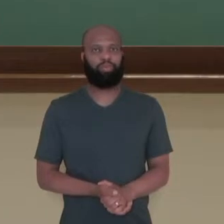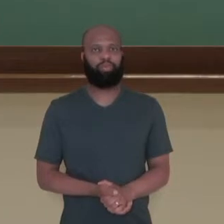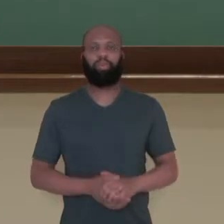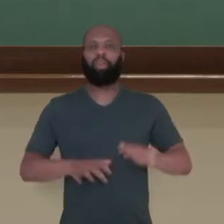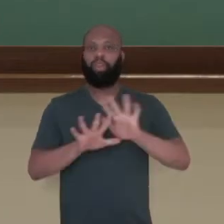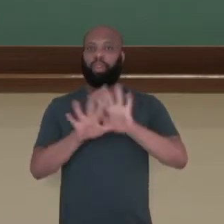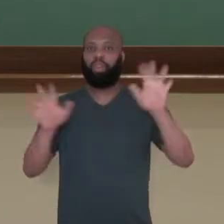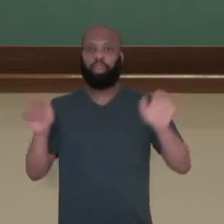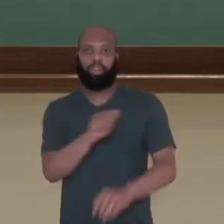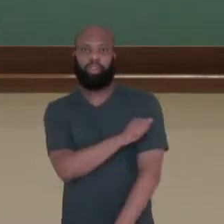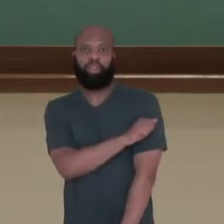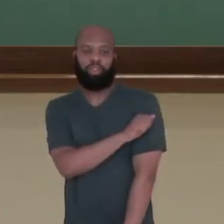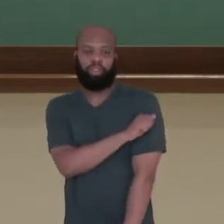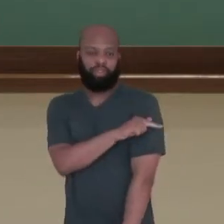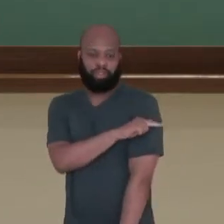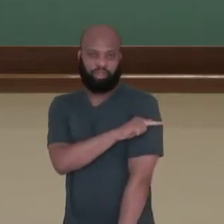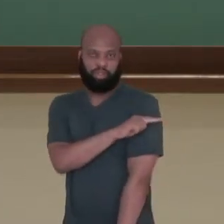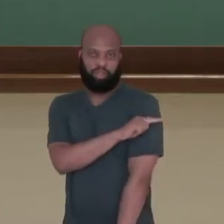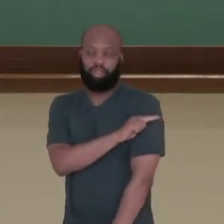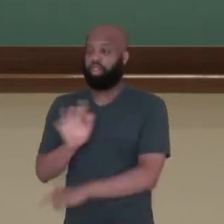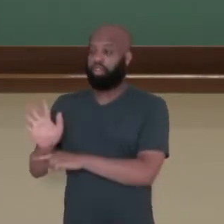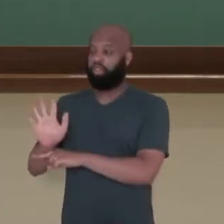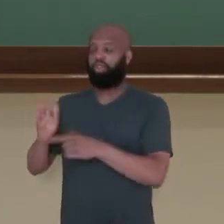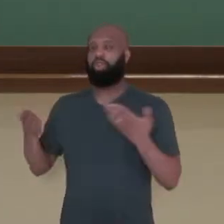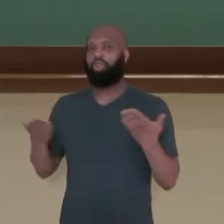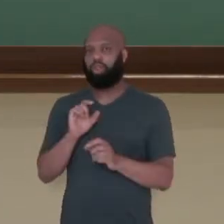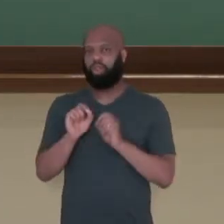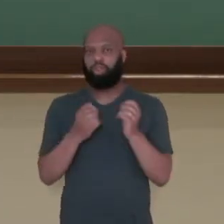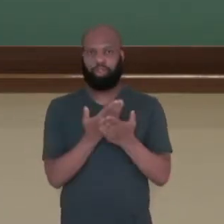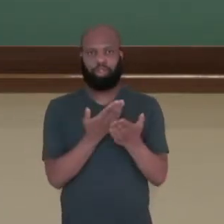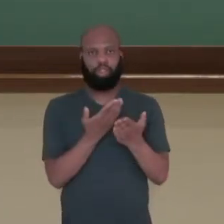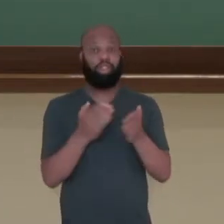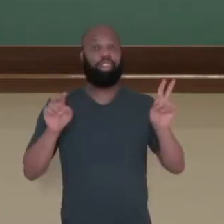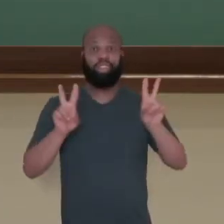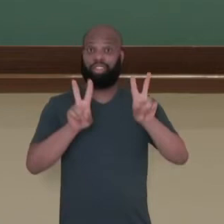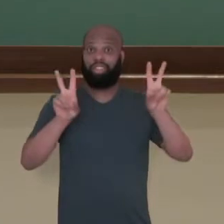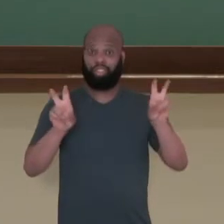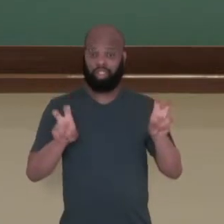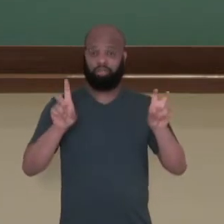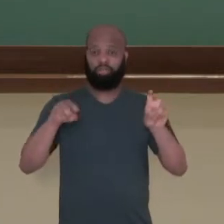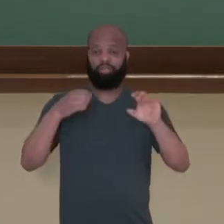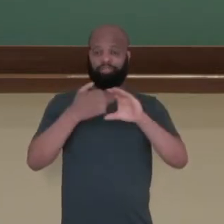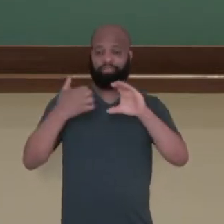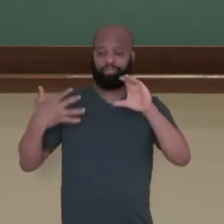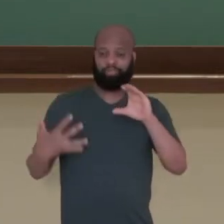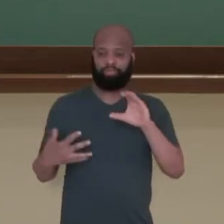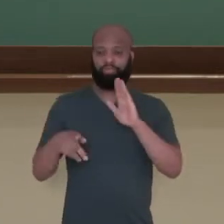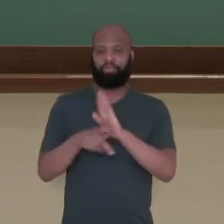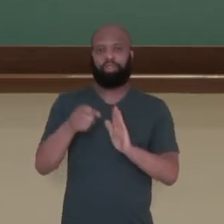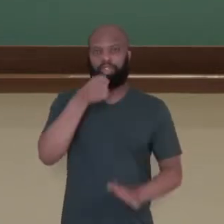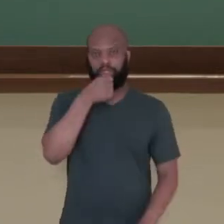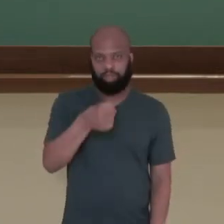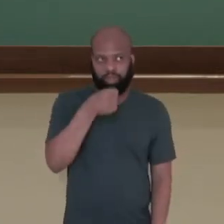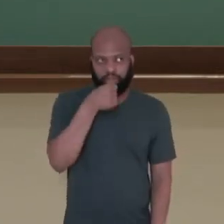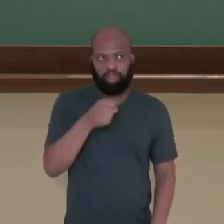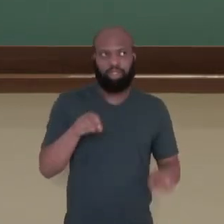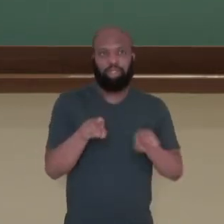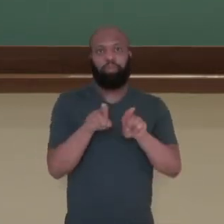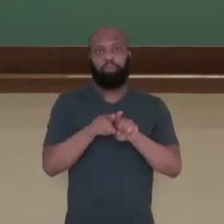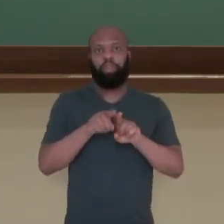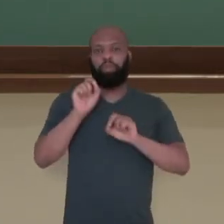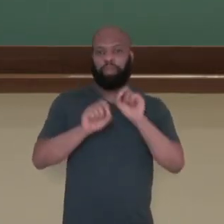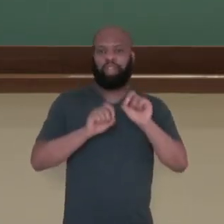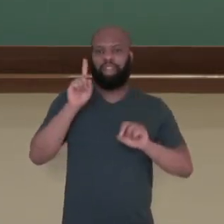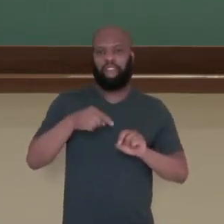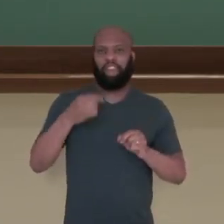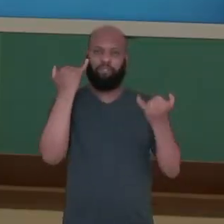Olá, estudantes do sétimo ano! Neste vídeo vamos falar sobre as características de uma reportagem e do infográfico.